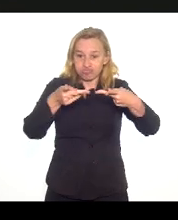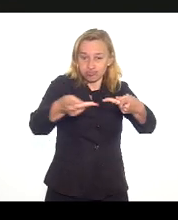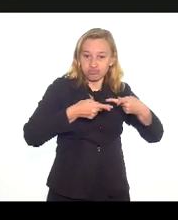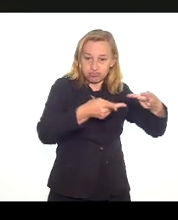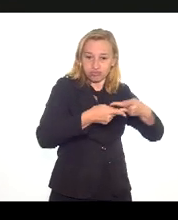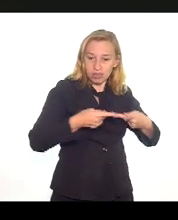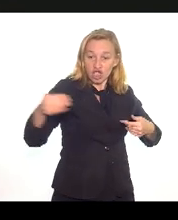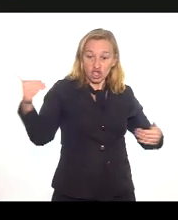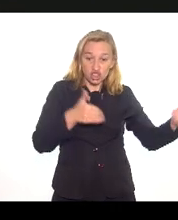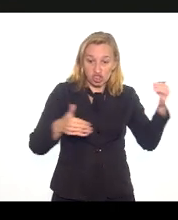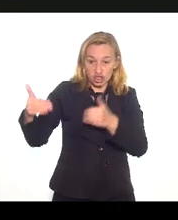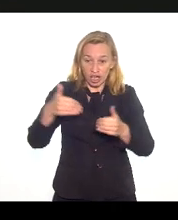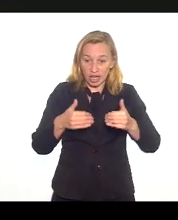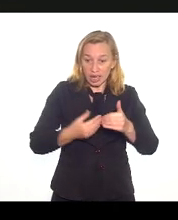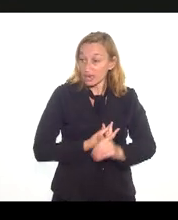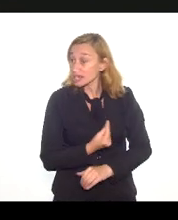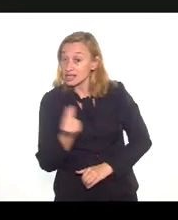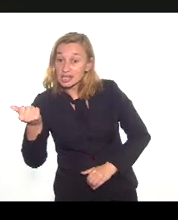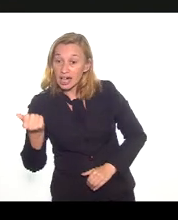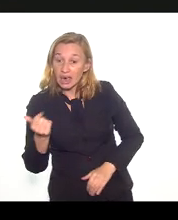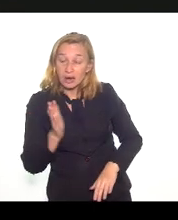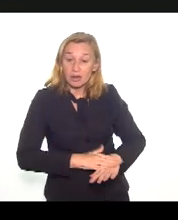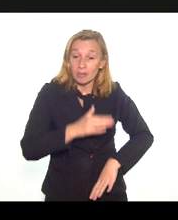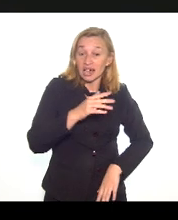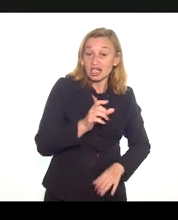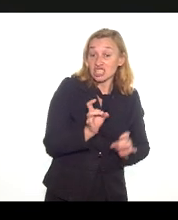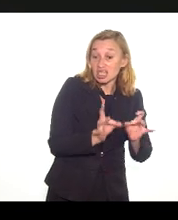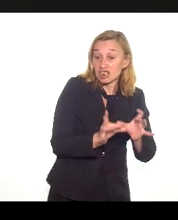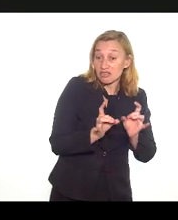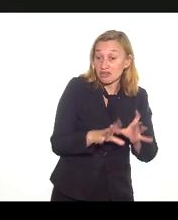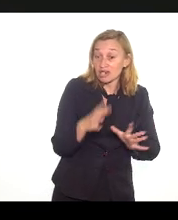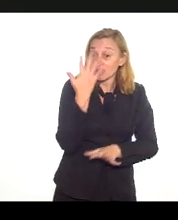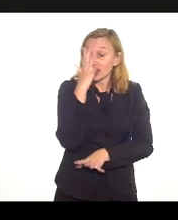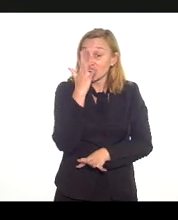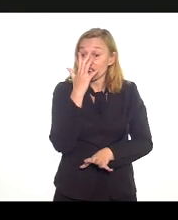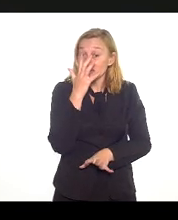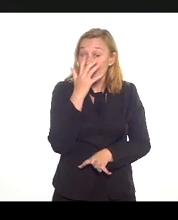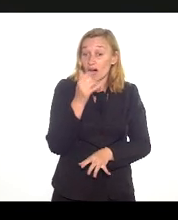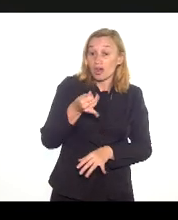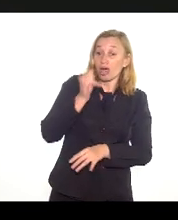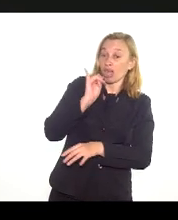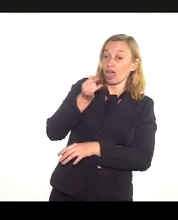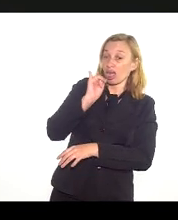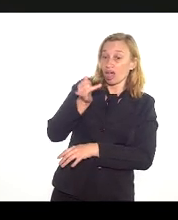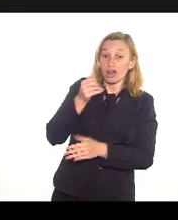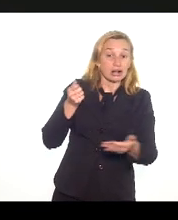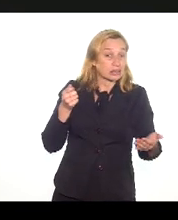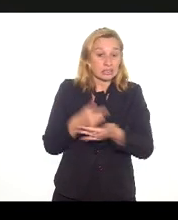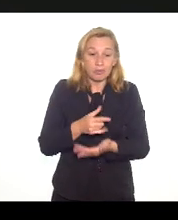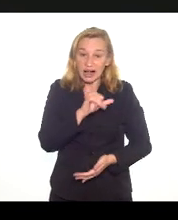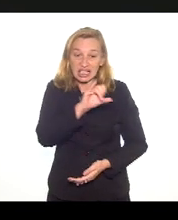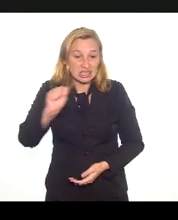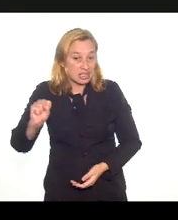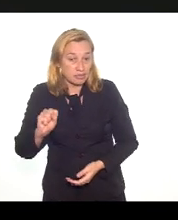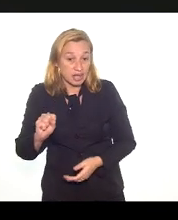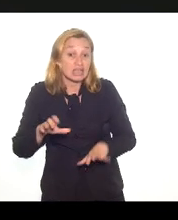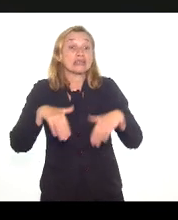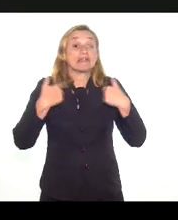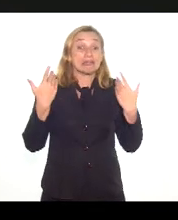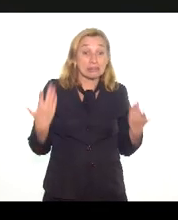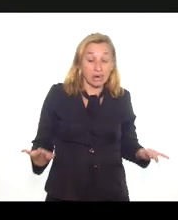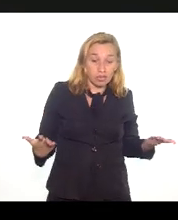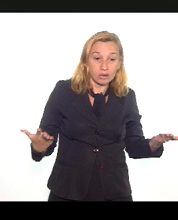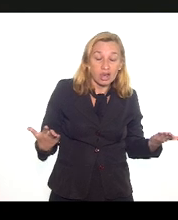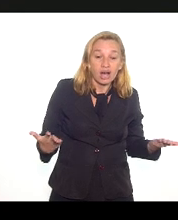sai, o que mais se vende no Carnaval e cerveja não paga ESS. Então, temos que discutir, temos que